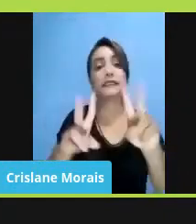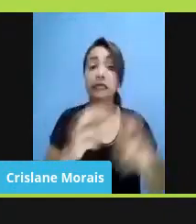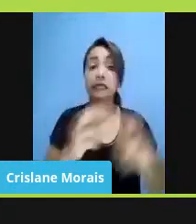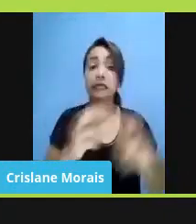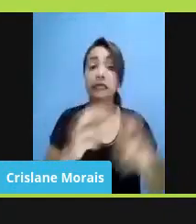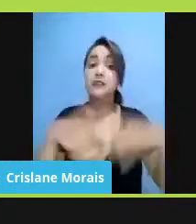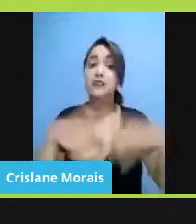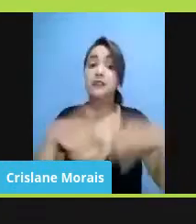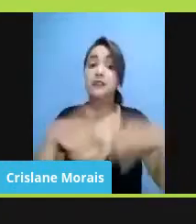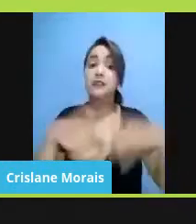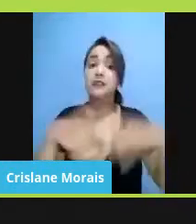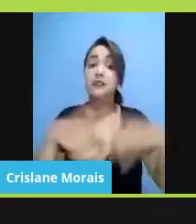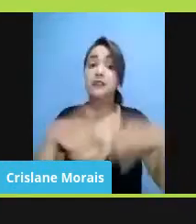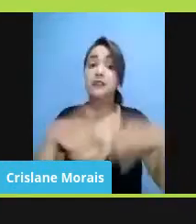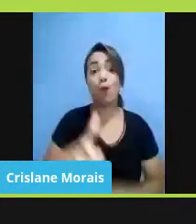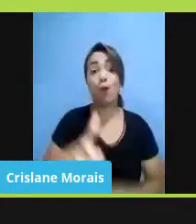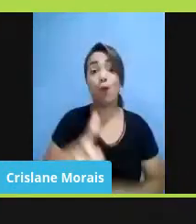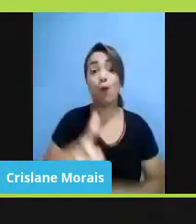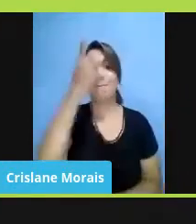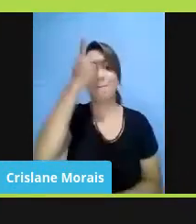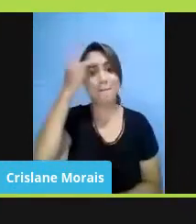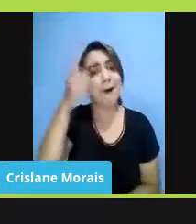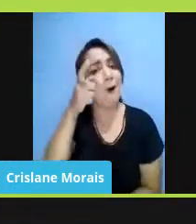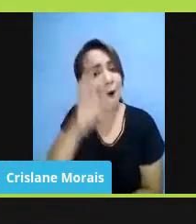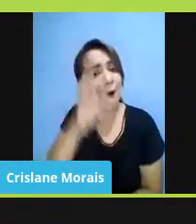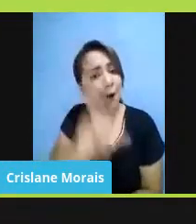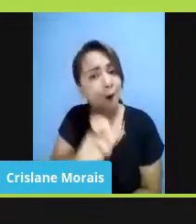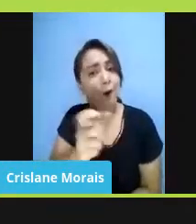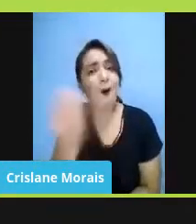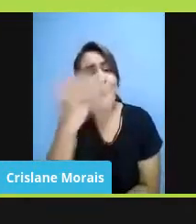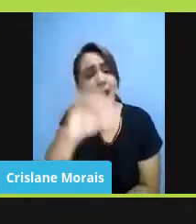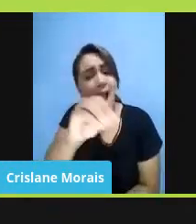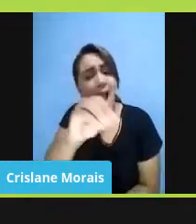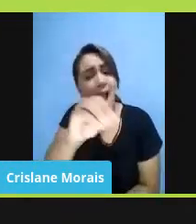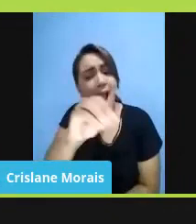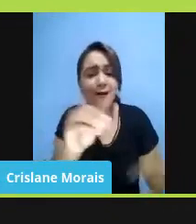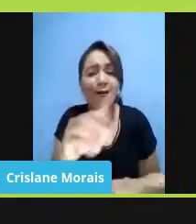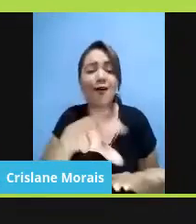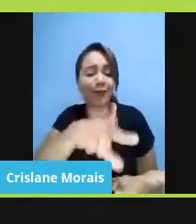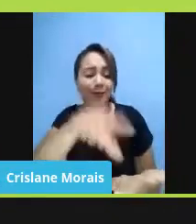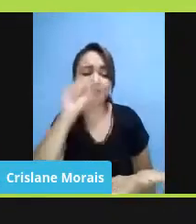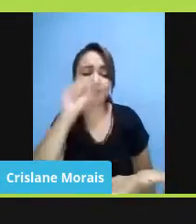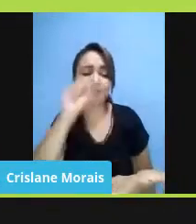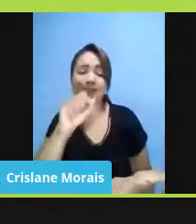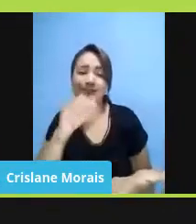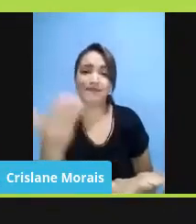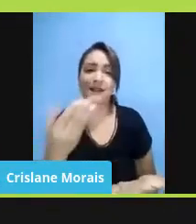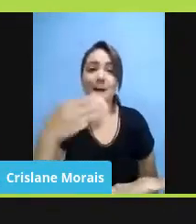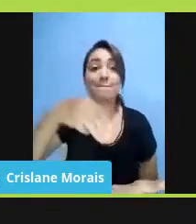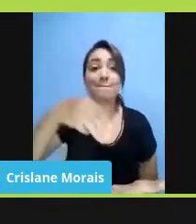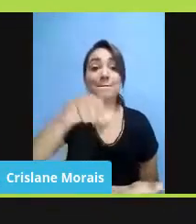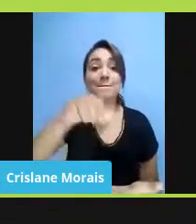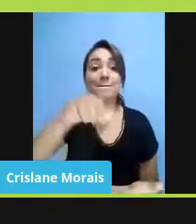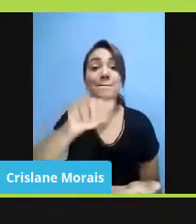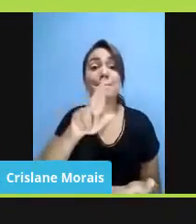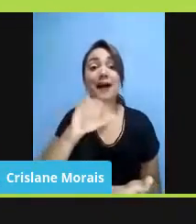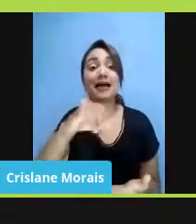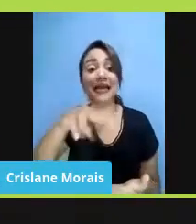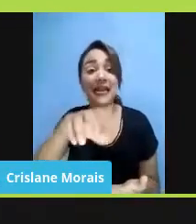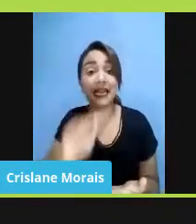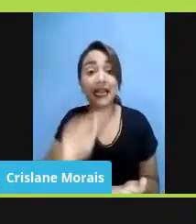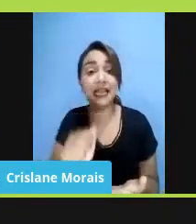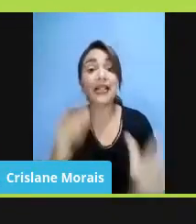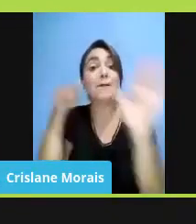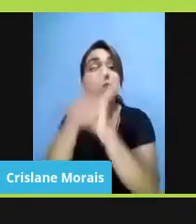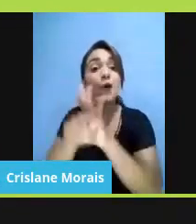seleciono uma aqui que eu achei interessante, que acabou de colocar, mas já vou pegar essa. É da Marina Ferreira. Ela pergunta o seguinte,